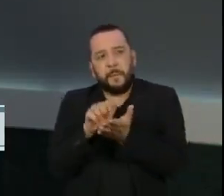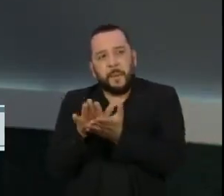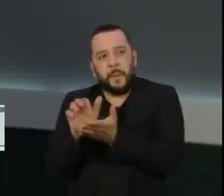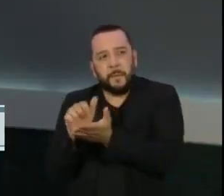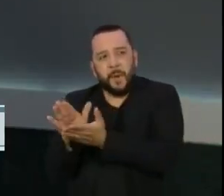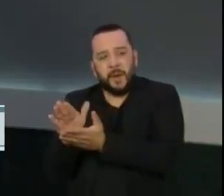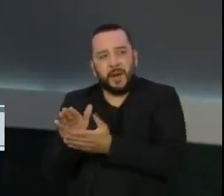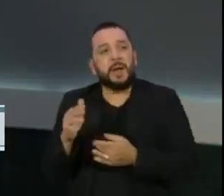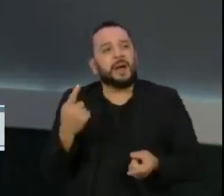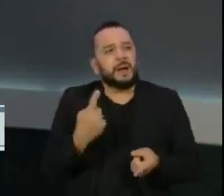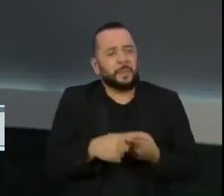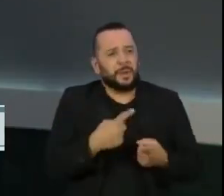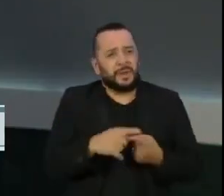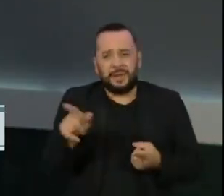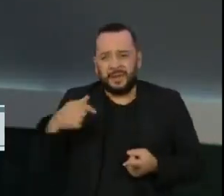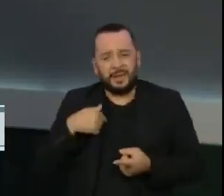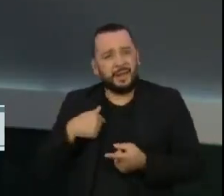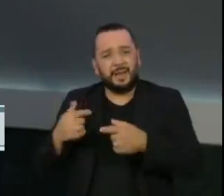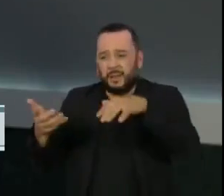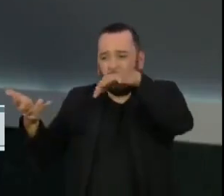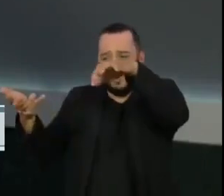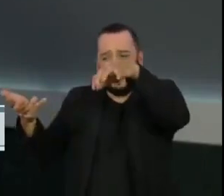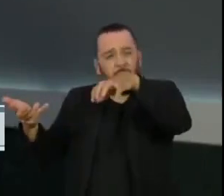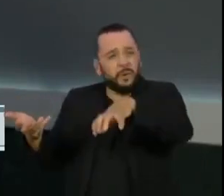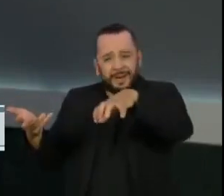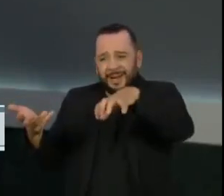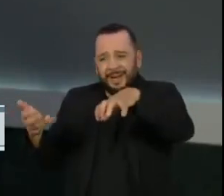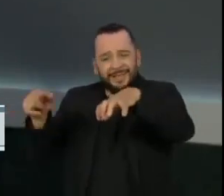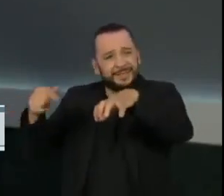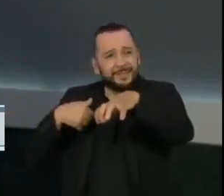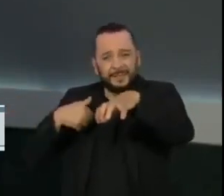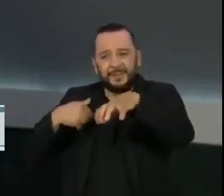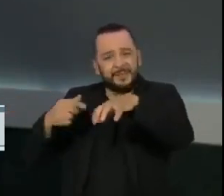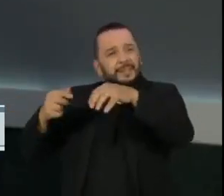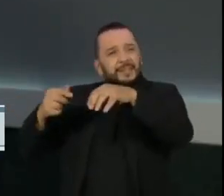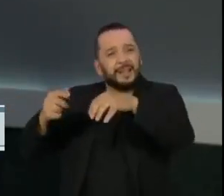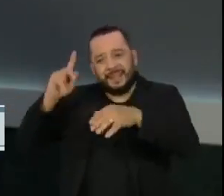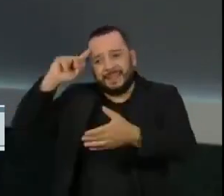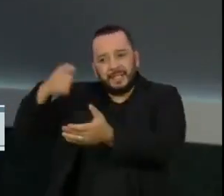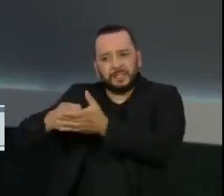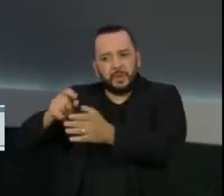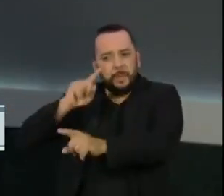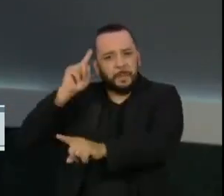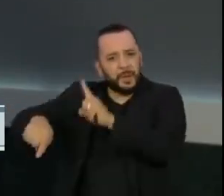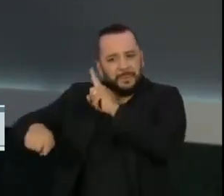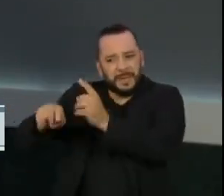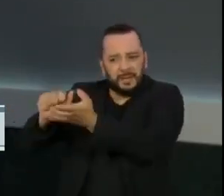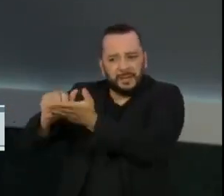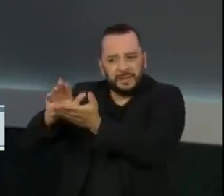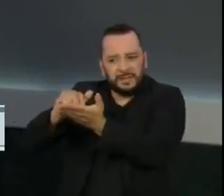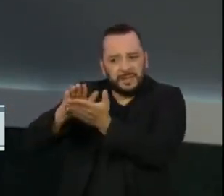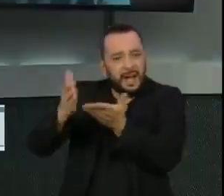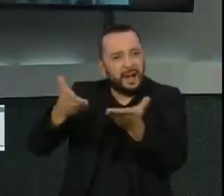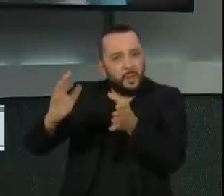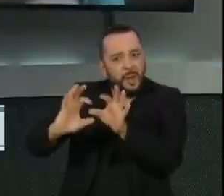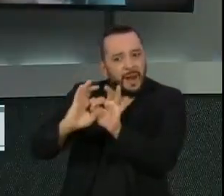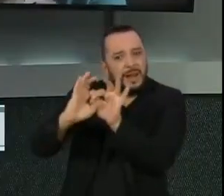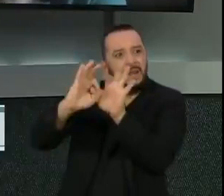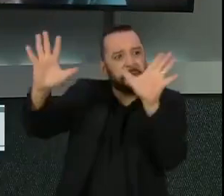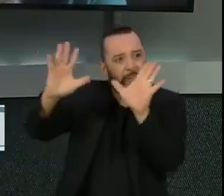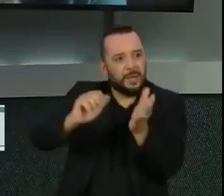trâmite no Congresso, né? Dessa suspensão da determinação de despejo, em que momento nós estamos?